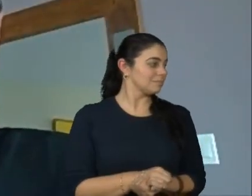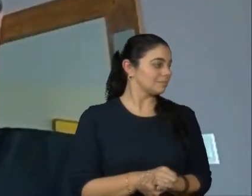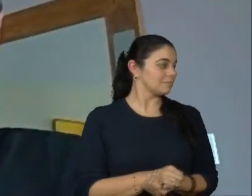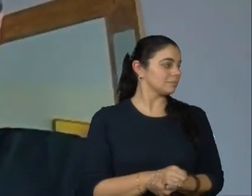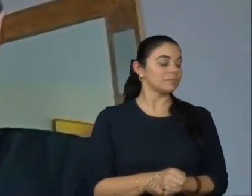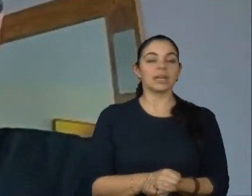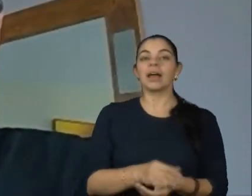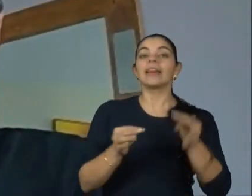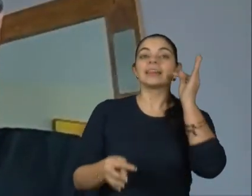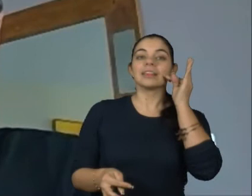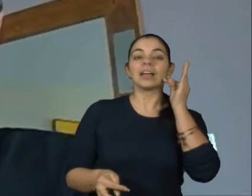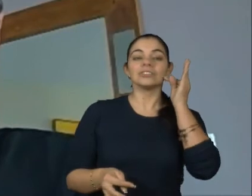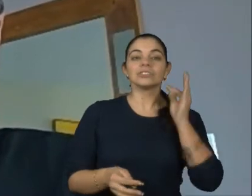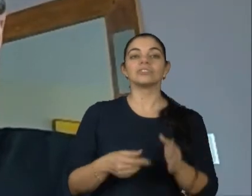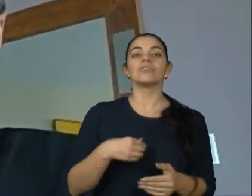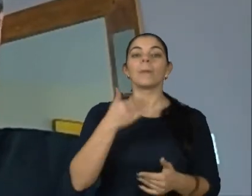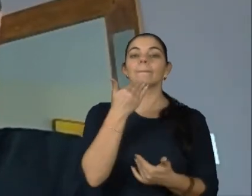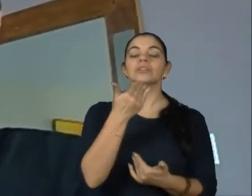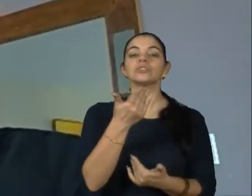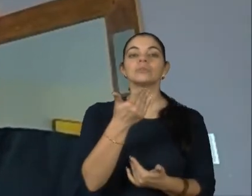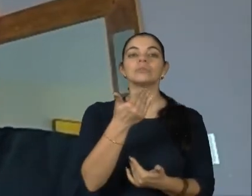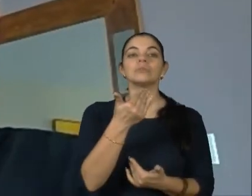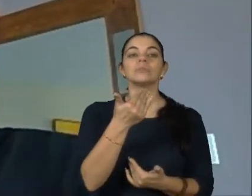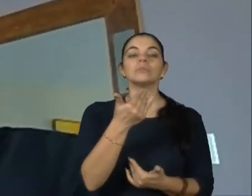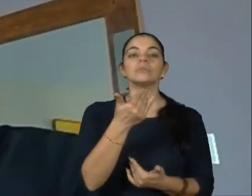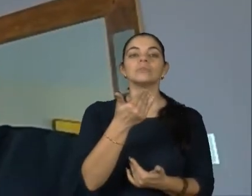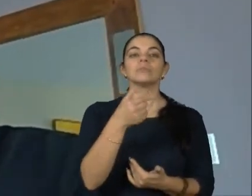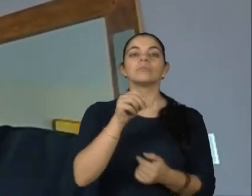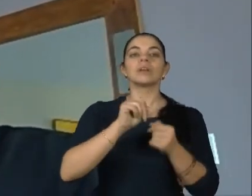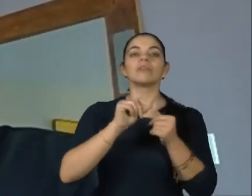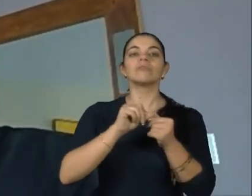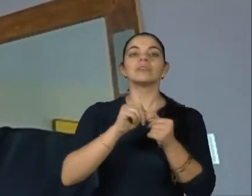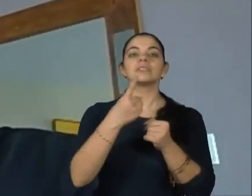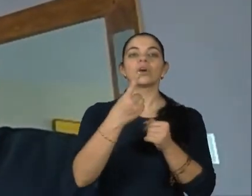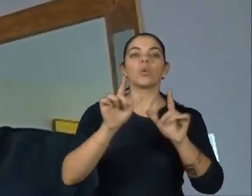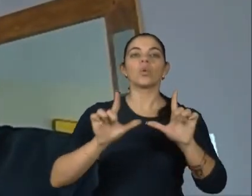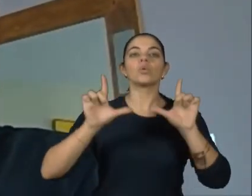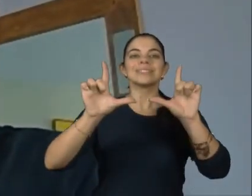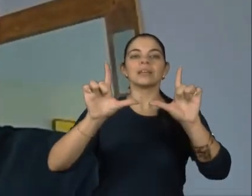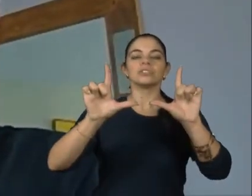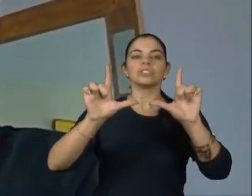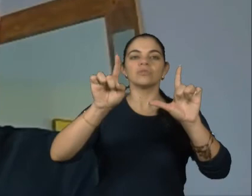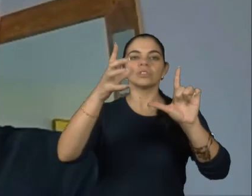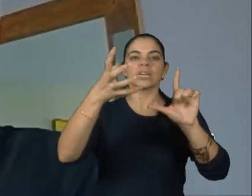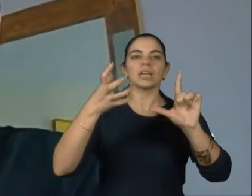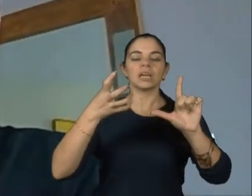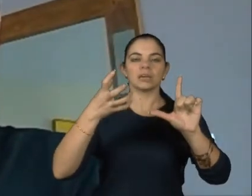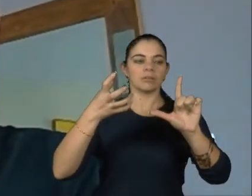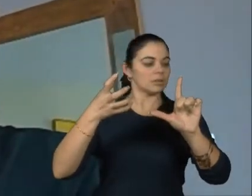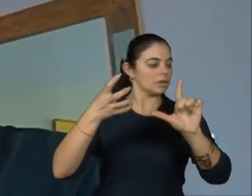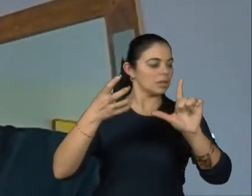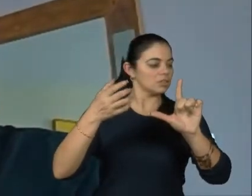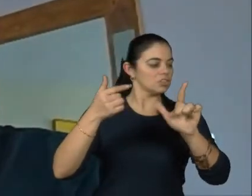Tati, você nos pediu para fazer um slide com alguns pontos que você quer